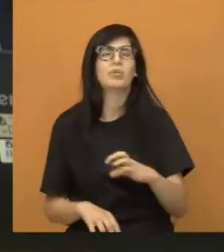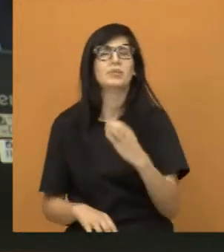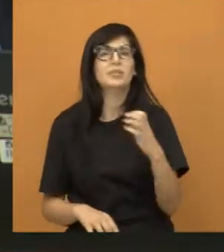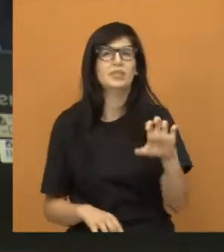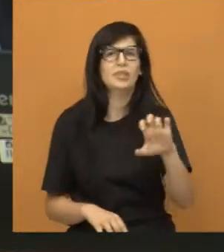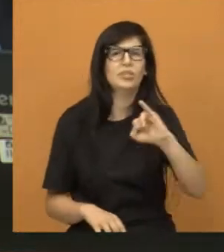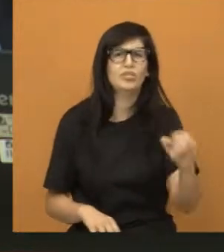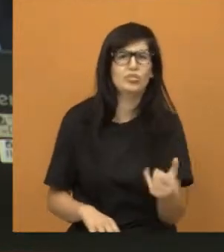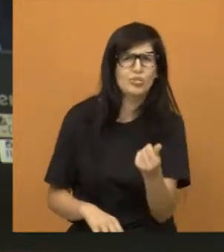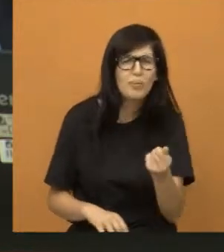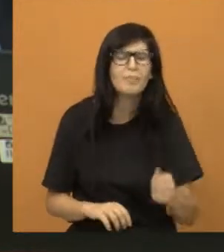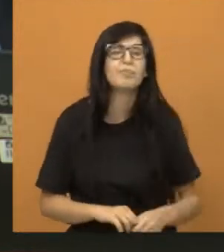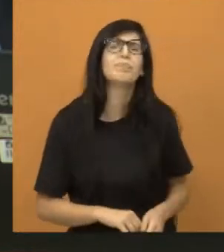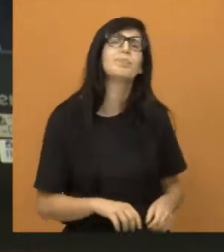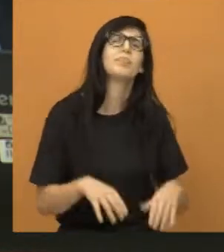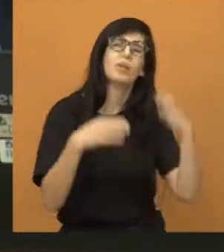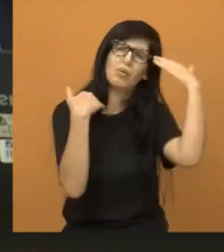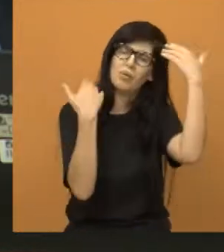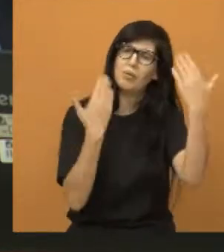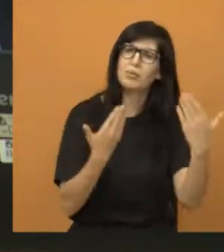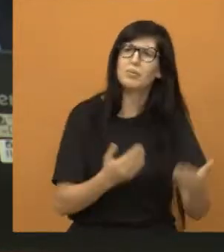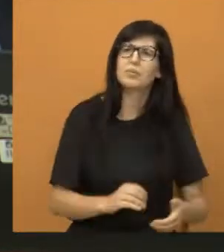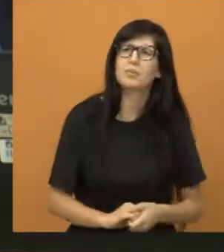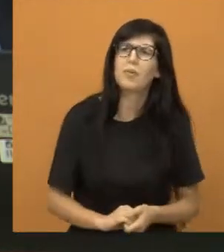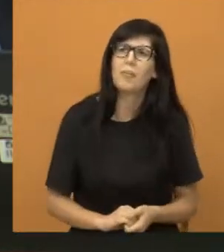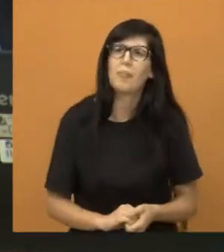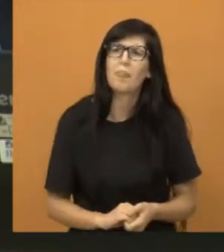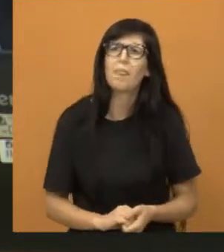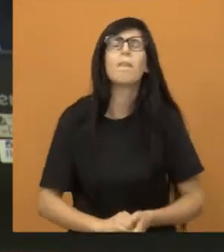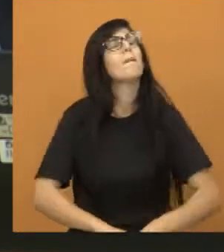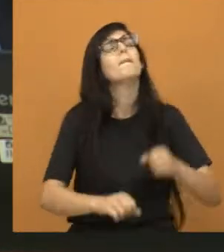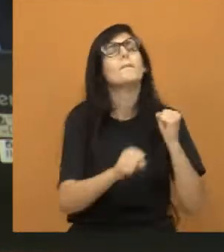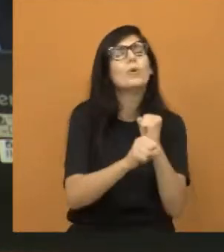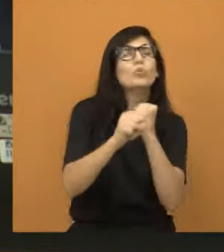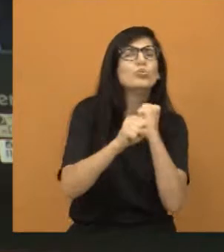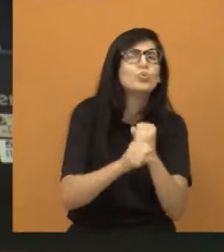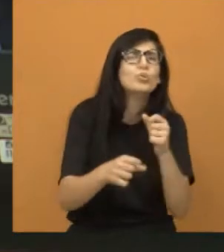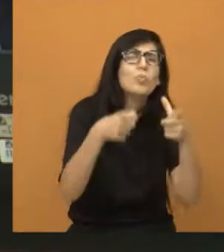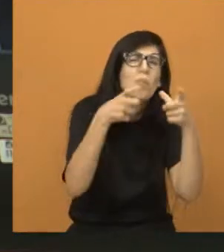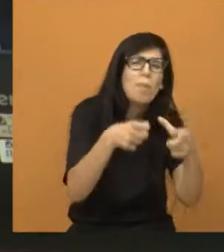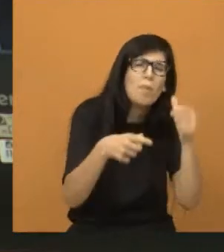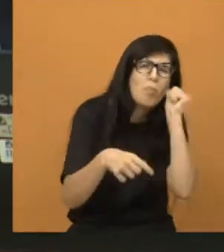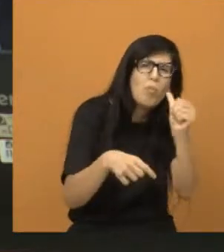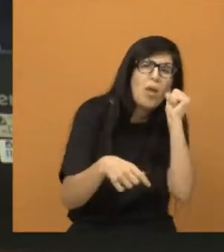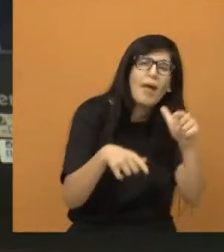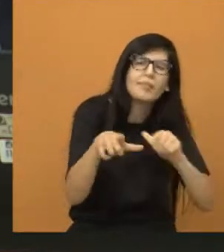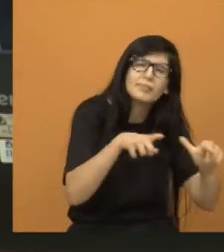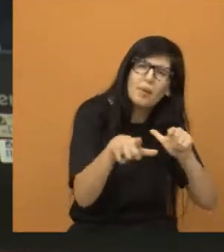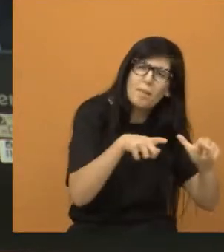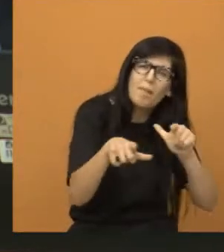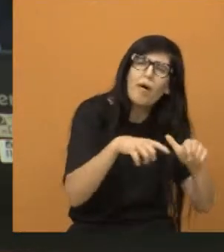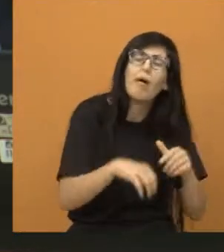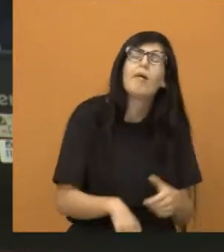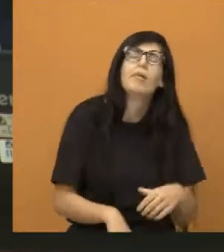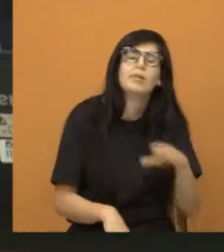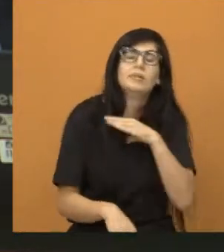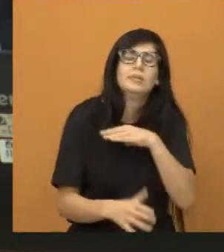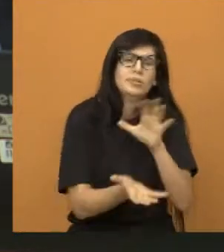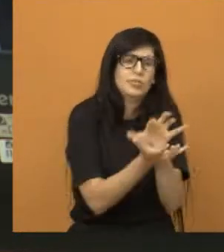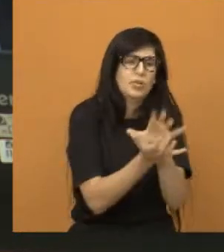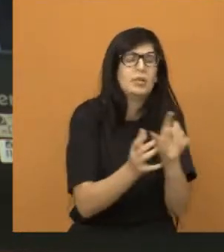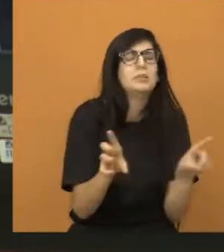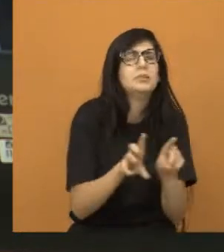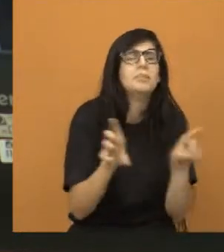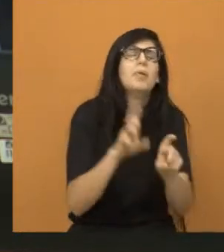tantas mulheres. O Seja é construído por mulheres empreendedoras de Jacareí, que também traz a